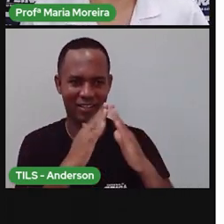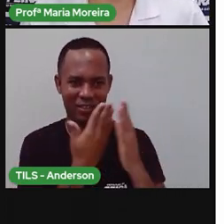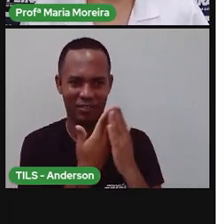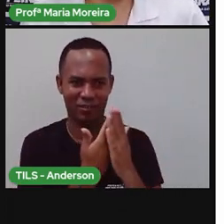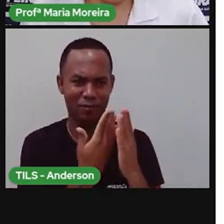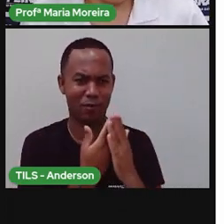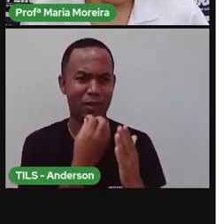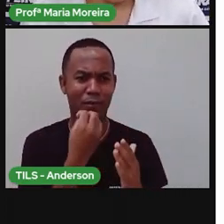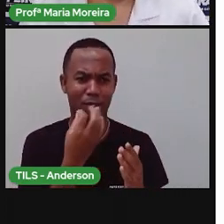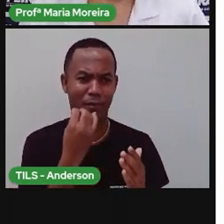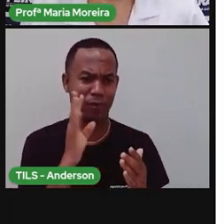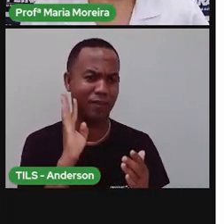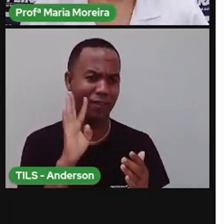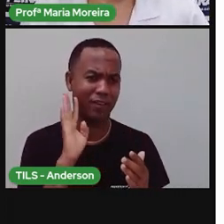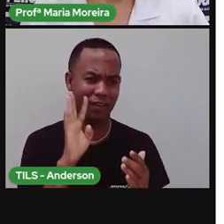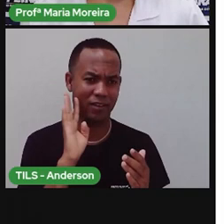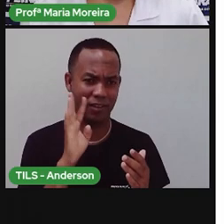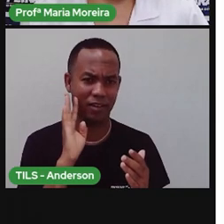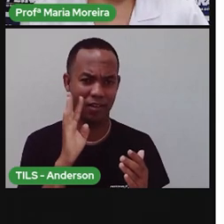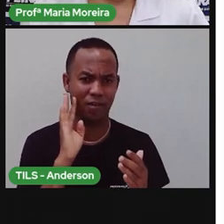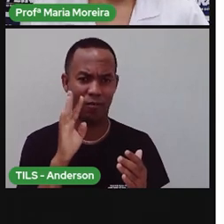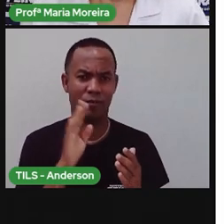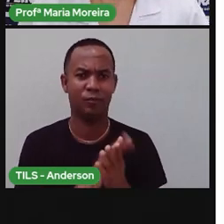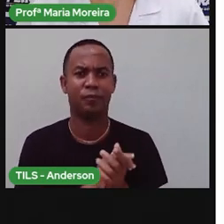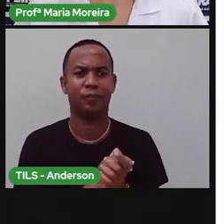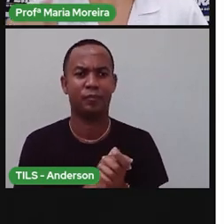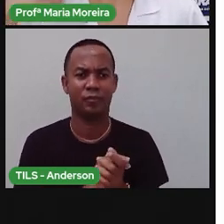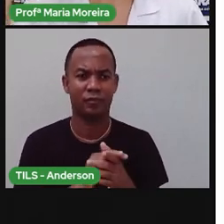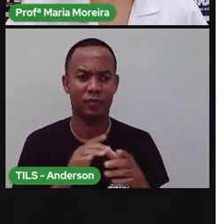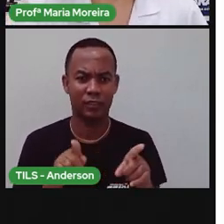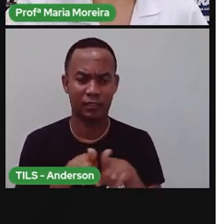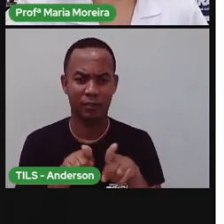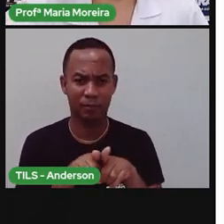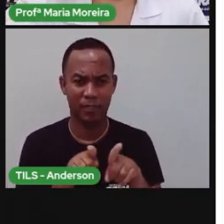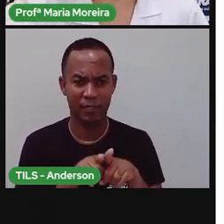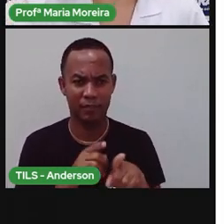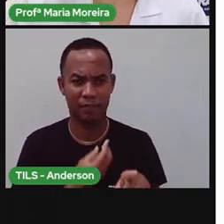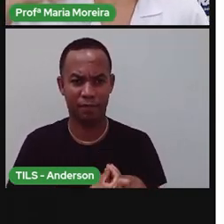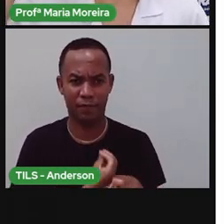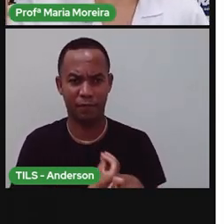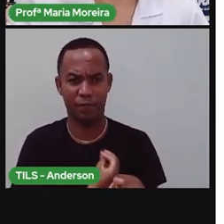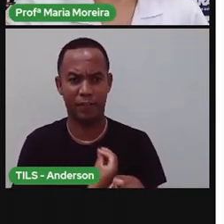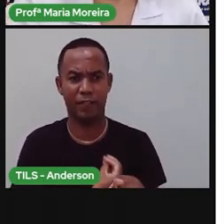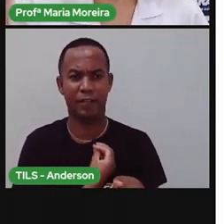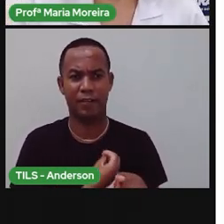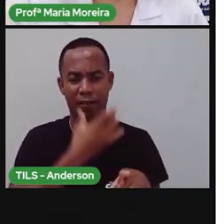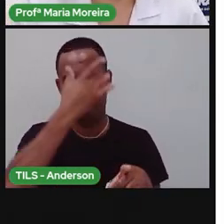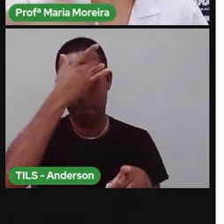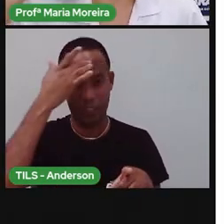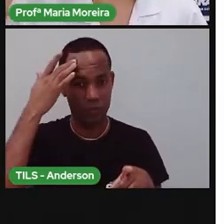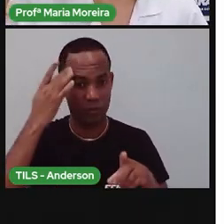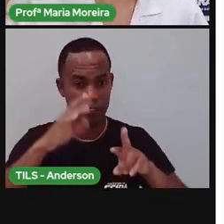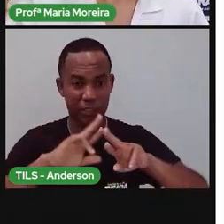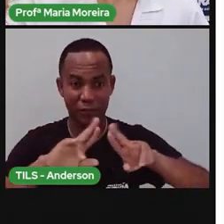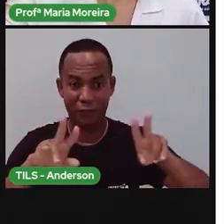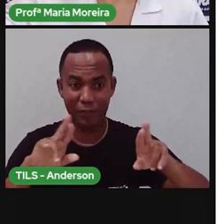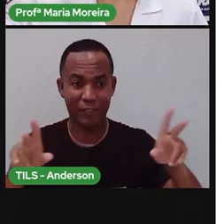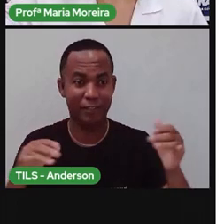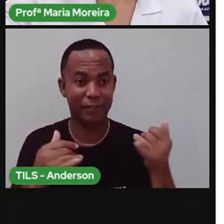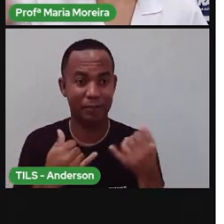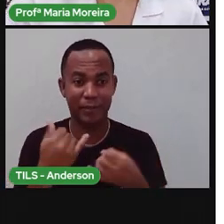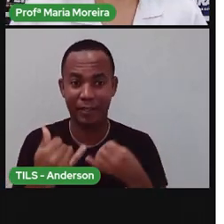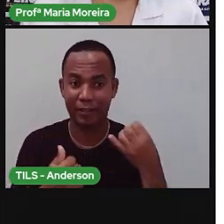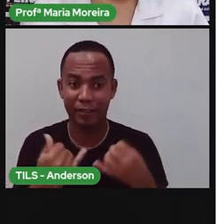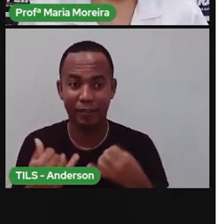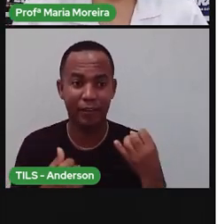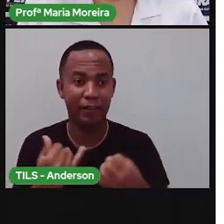relações sociais na maior parte do tempo. Que vocês irão conviver com pessoas diferentes, que vocês irão aprender brincadeiras, que vocês